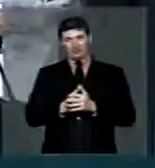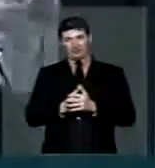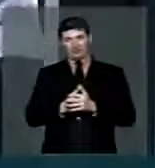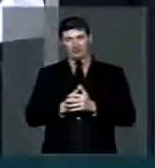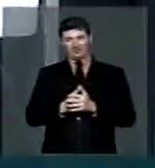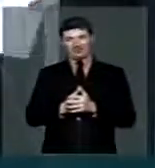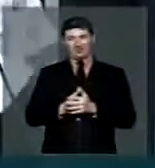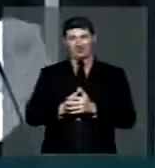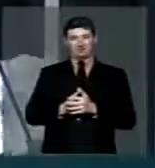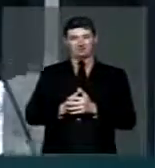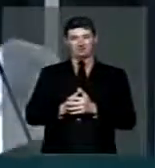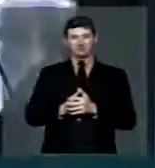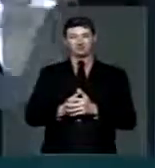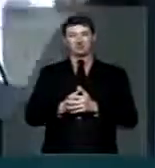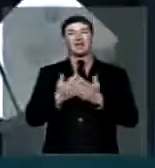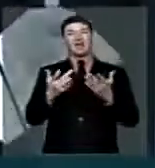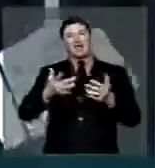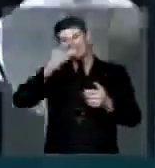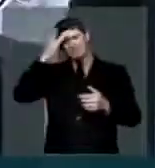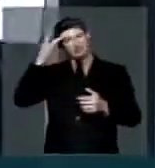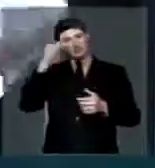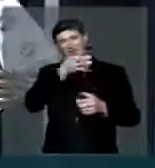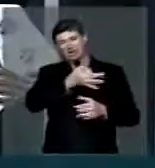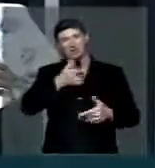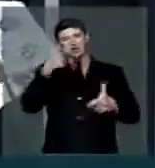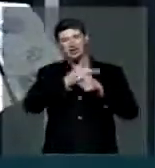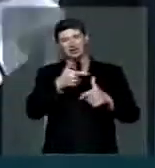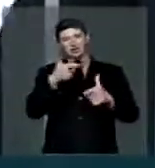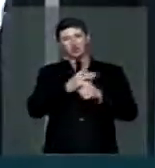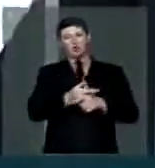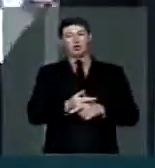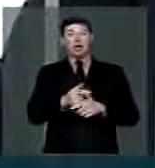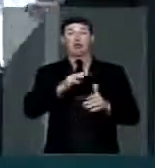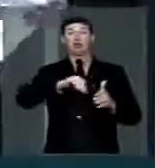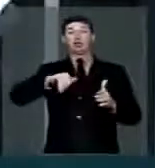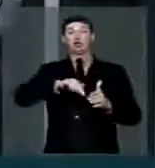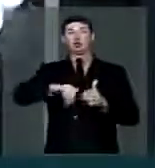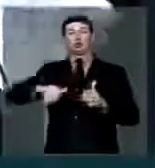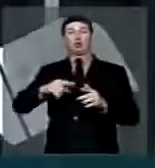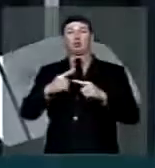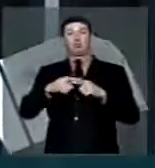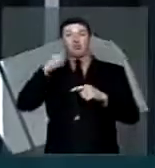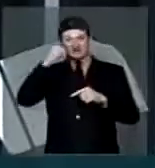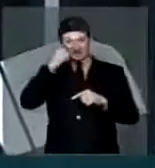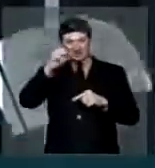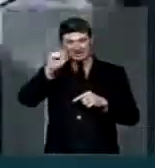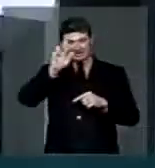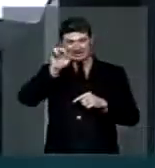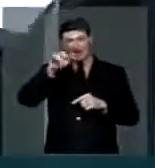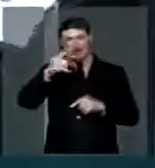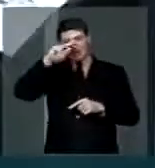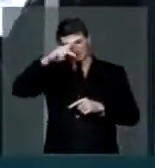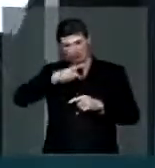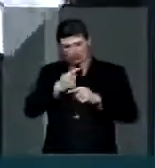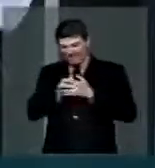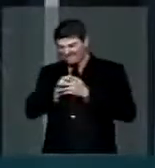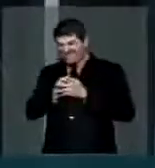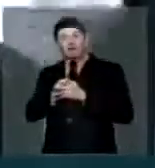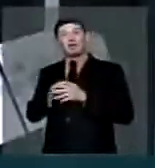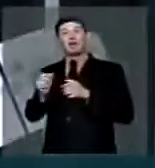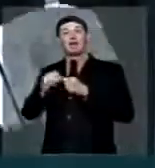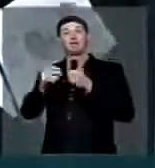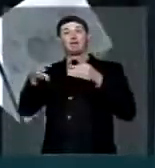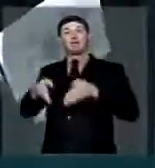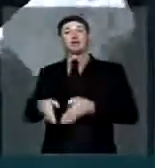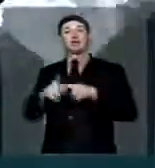passado, com as críticas e denúncias, ele tirou, porque o senador Sarney é tão egoísta, que ele fez a sua cova só